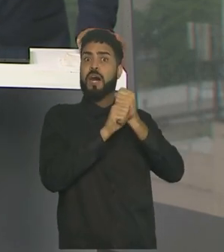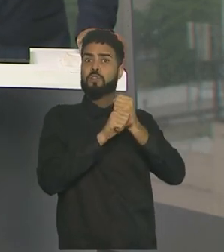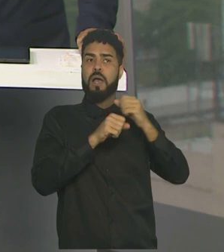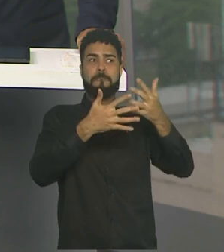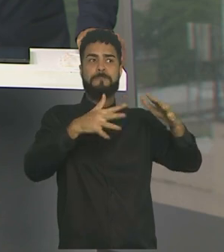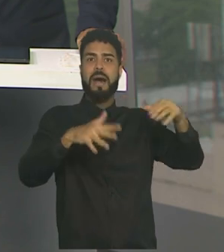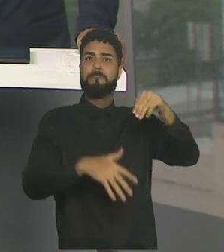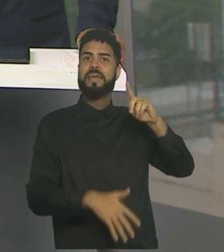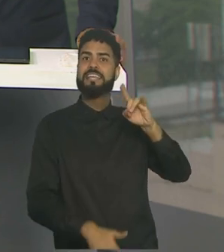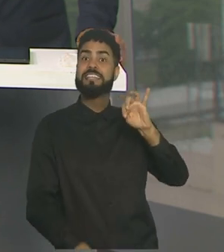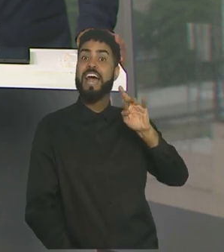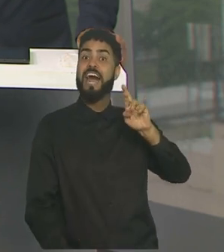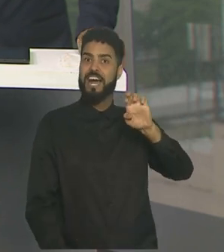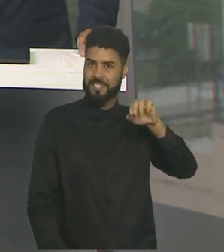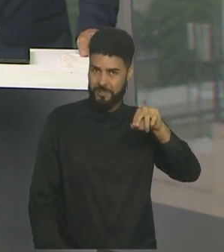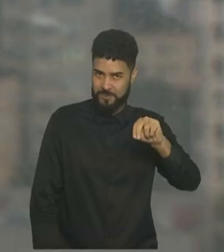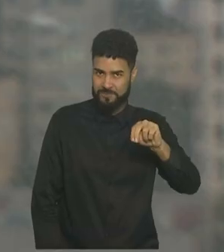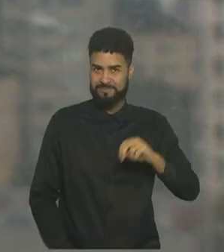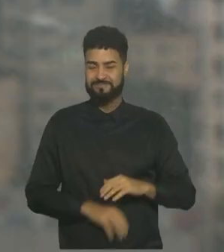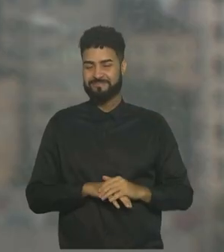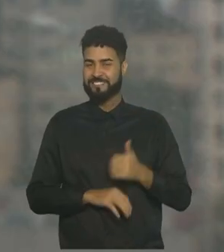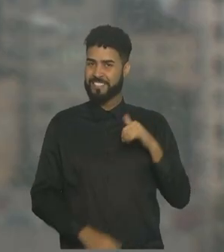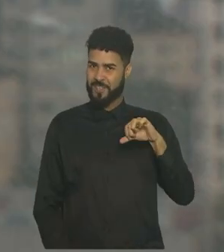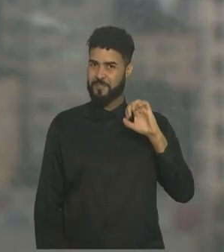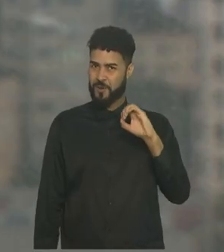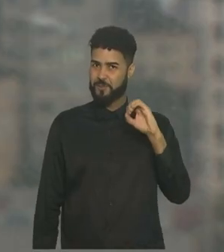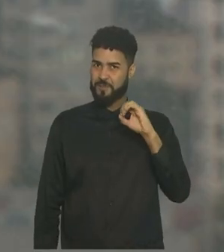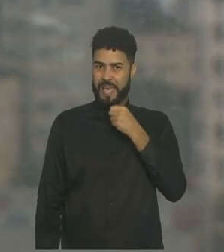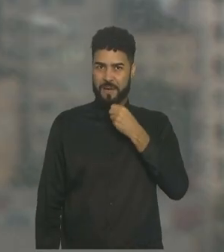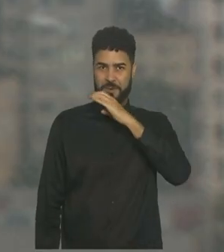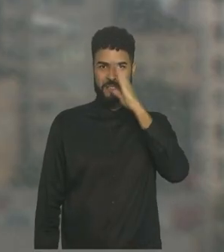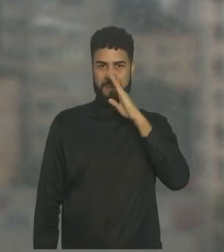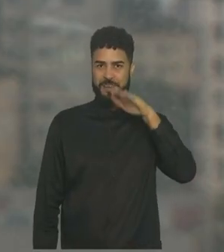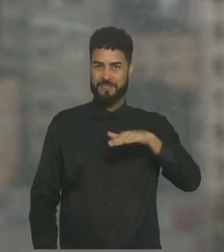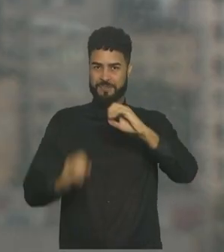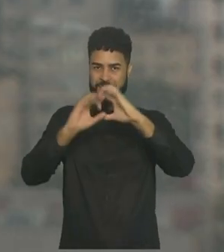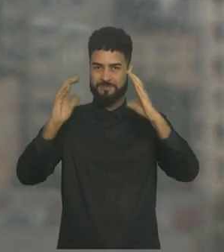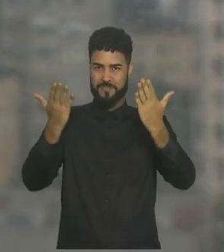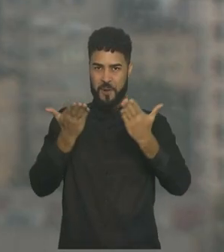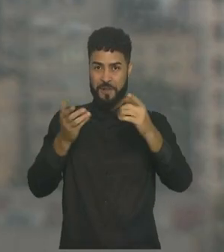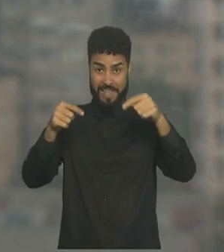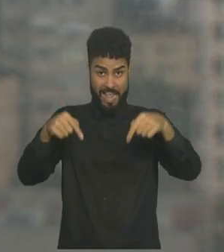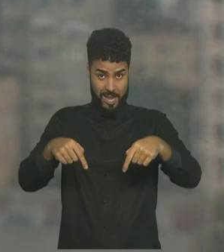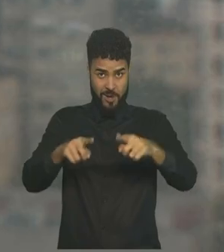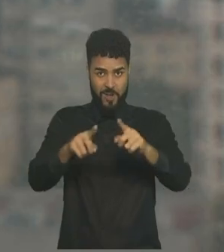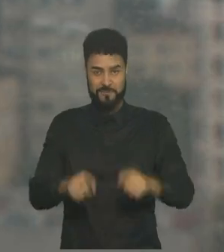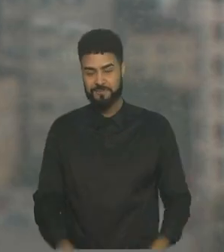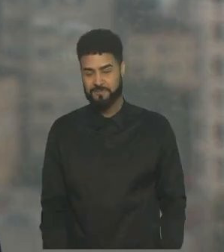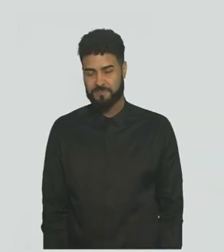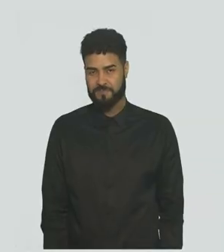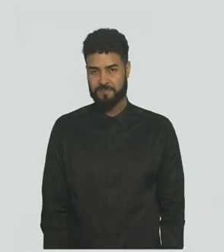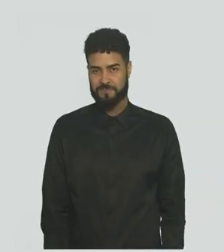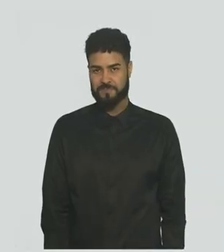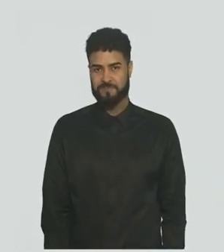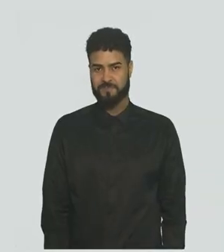anos no mar Mediterrâneo. 19 de outubro, Repórter Brasil Tarde, começa agora.